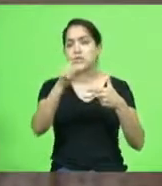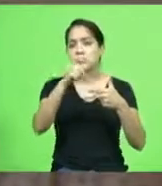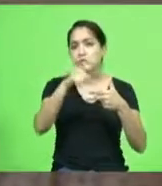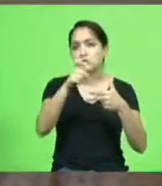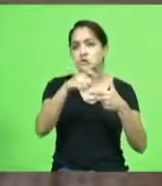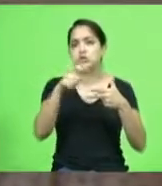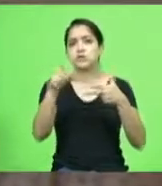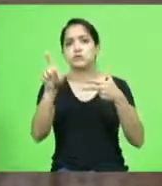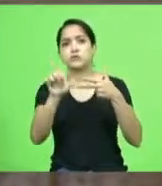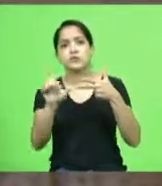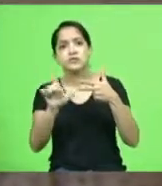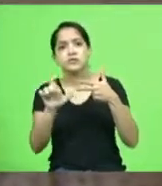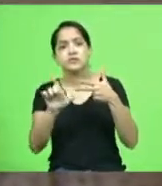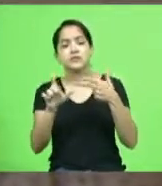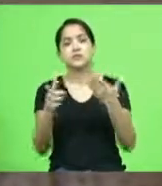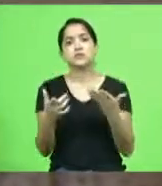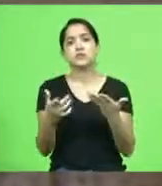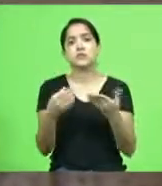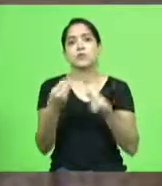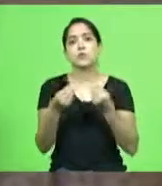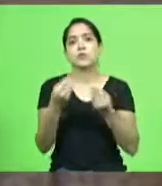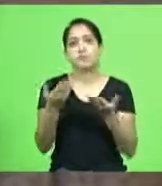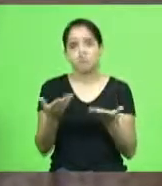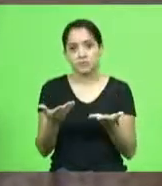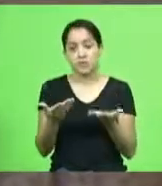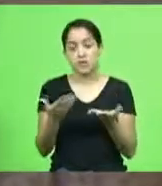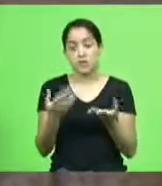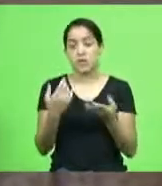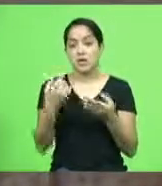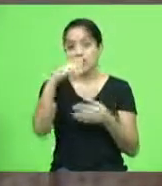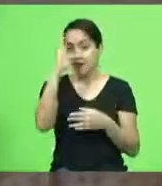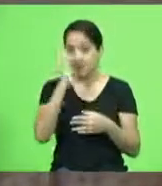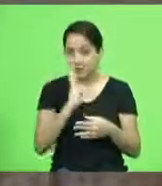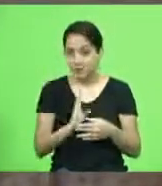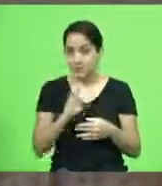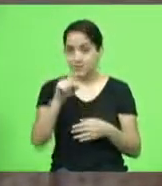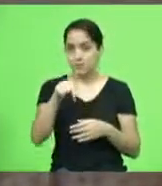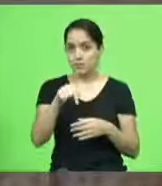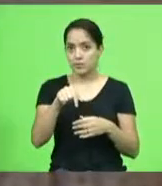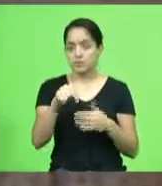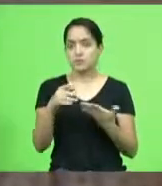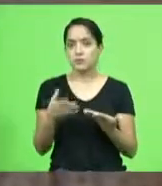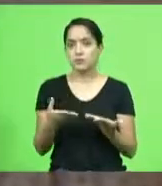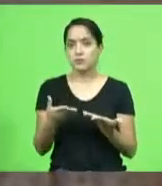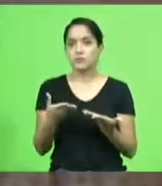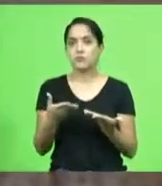legislativo porque no Brasil você pode até